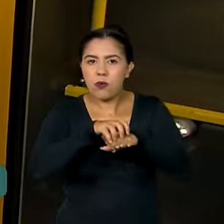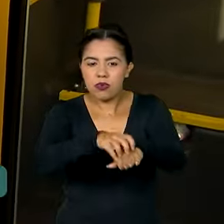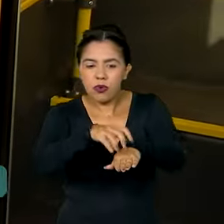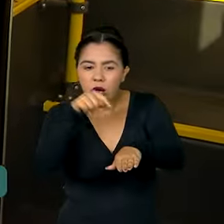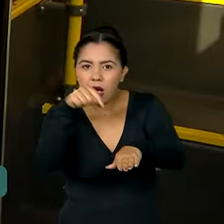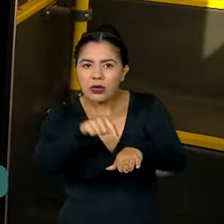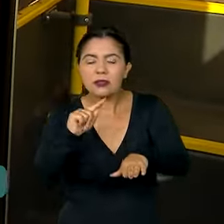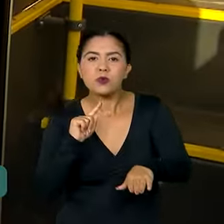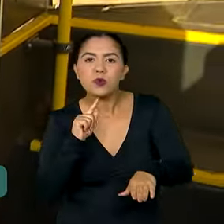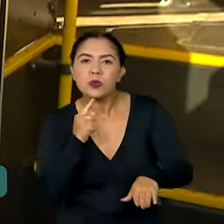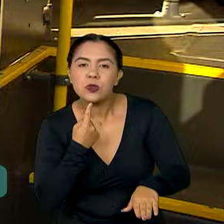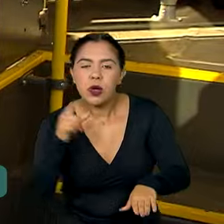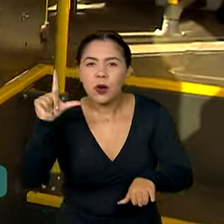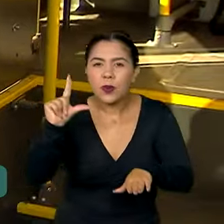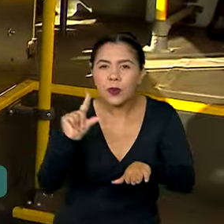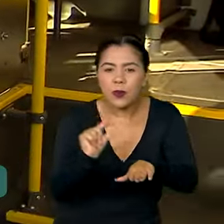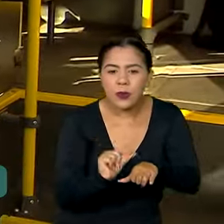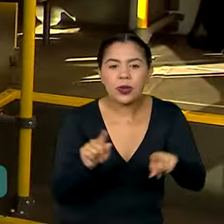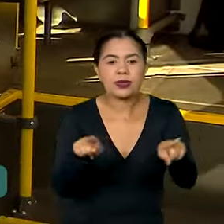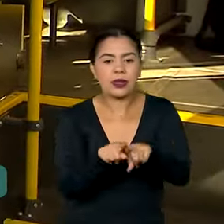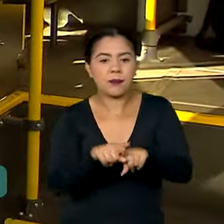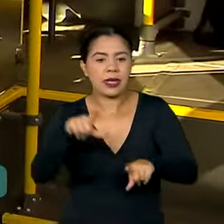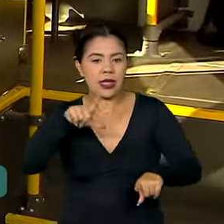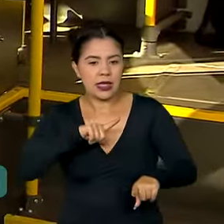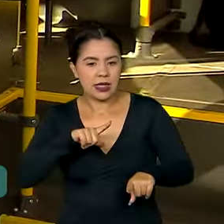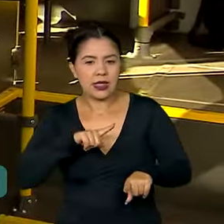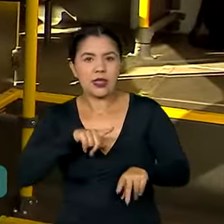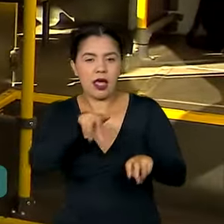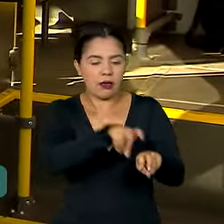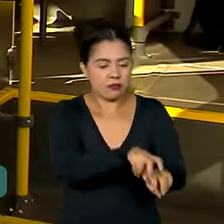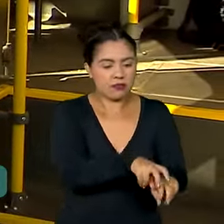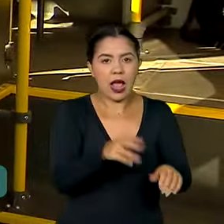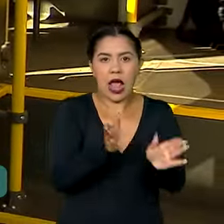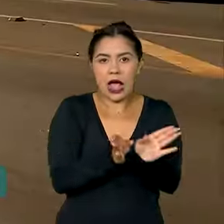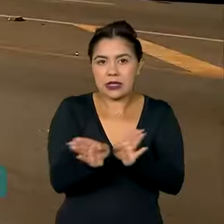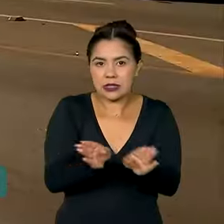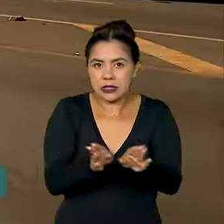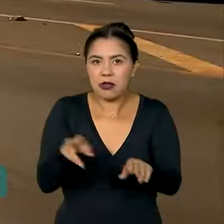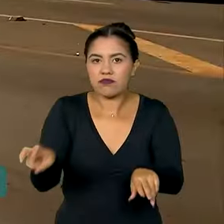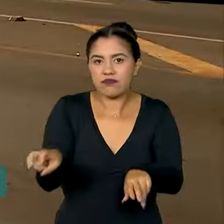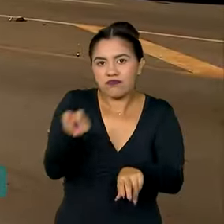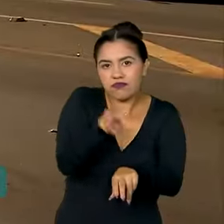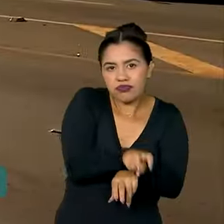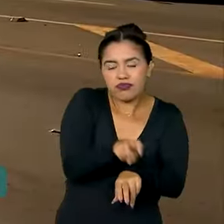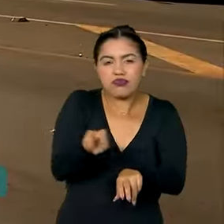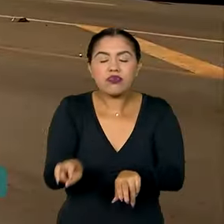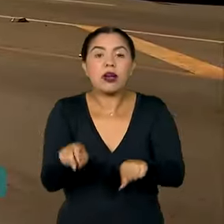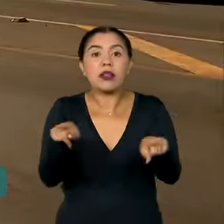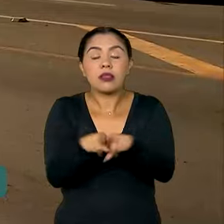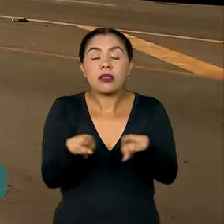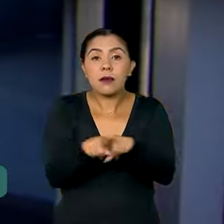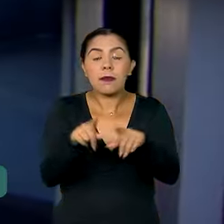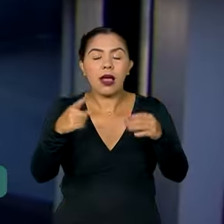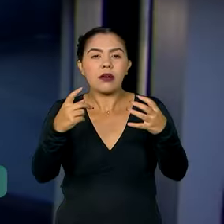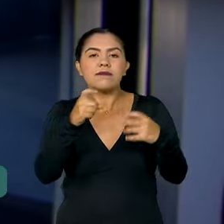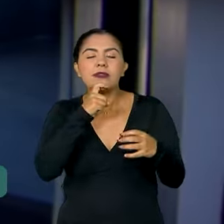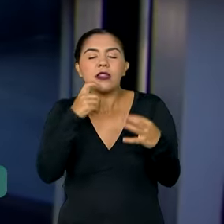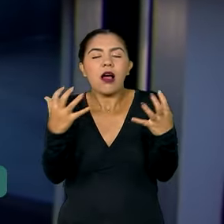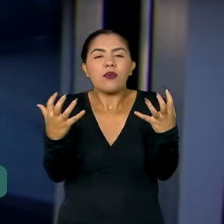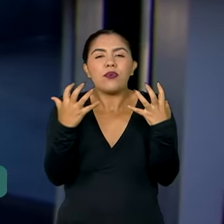contam com poltronas acessíveis, novos componentes de segurança, ar-condicionado obrigatório,